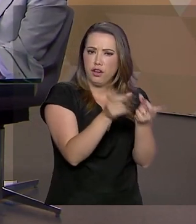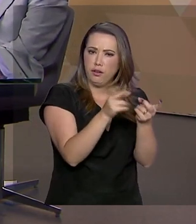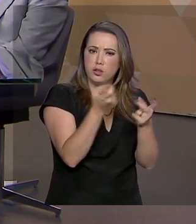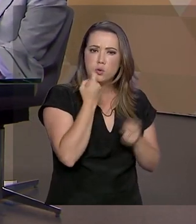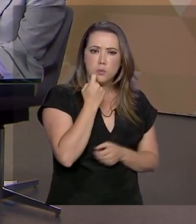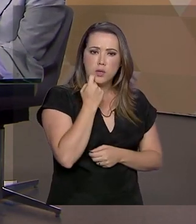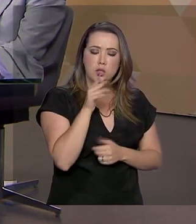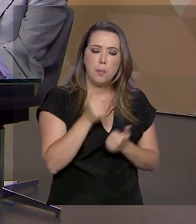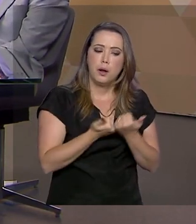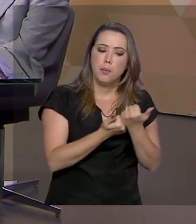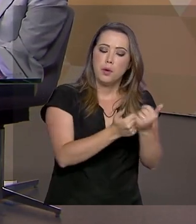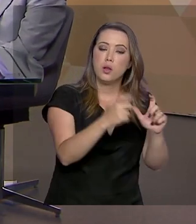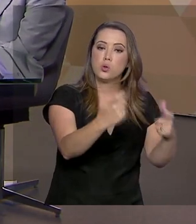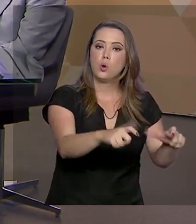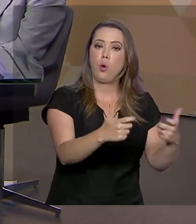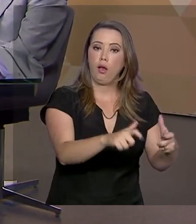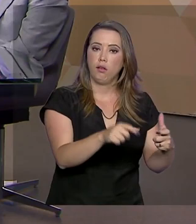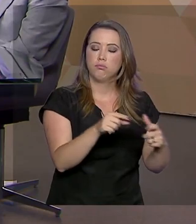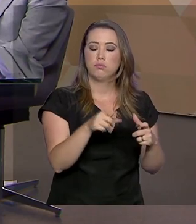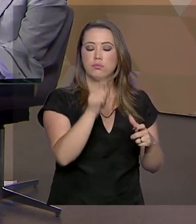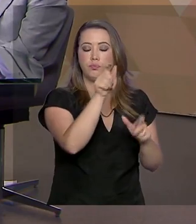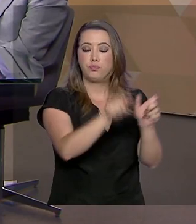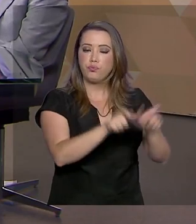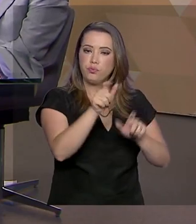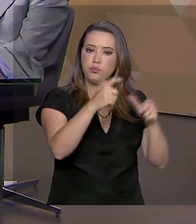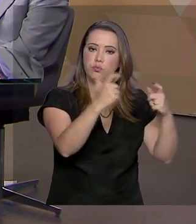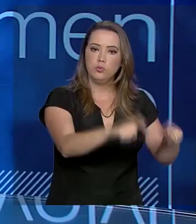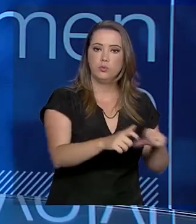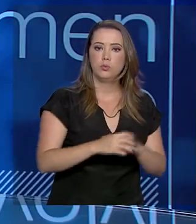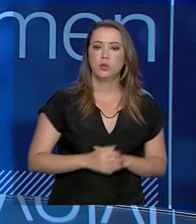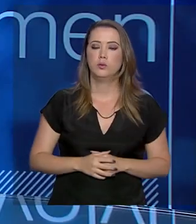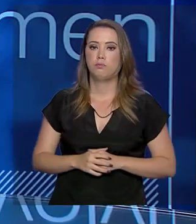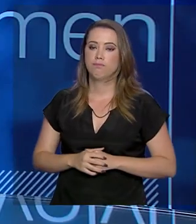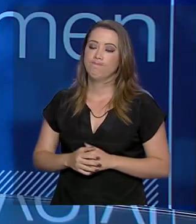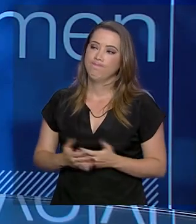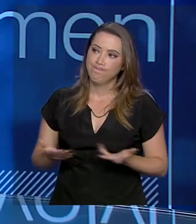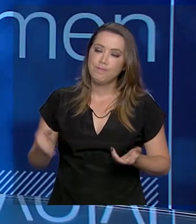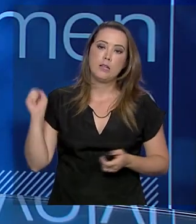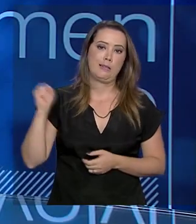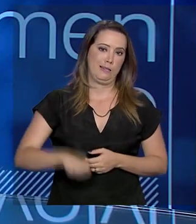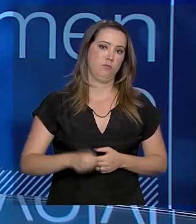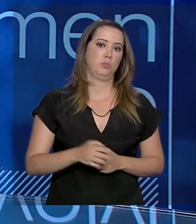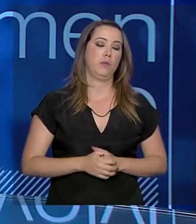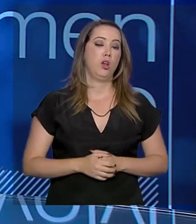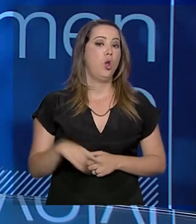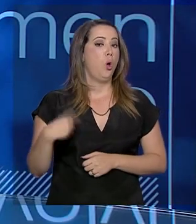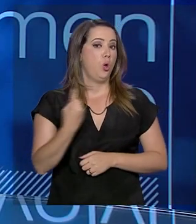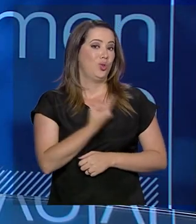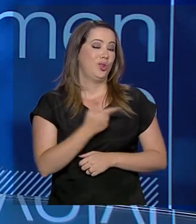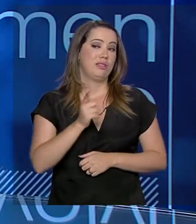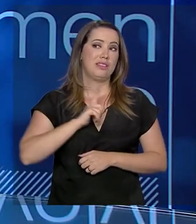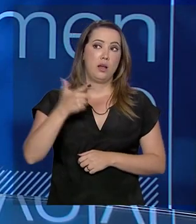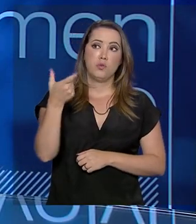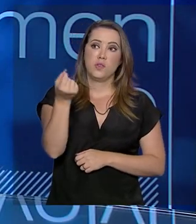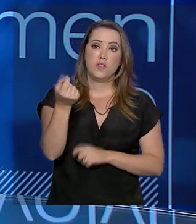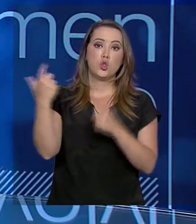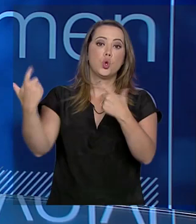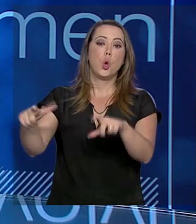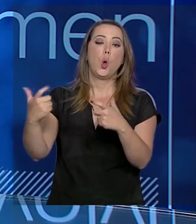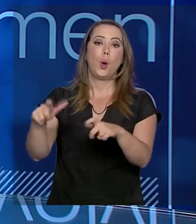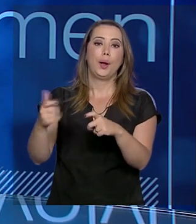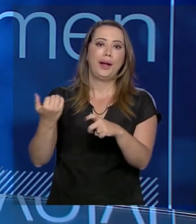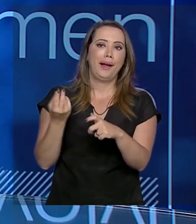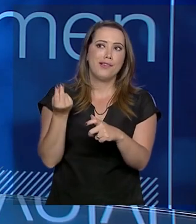pescadores locais? Como é que vai funcionar? Sem dúvida nenhuma. Hoje, nós temos aproximadamente 20 terminais pesqueiros públicos que